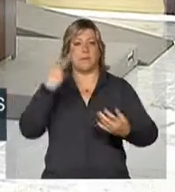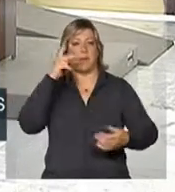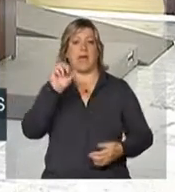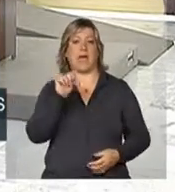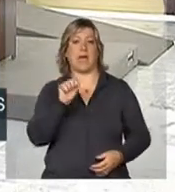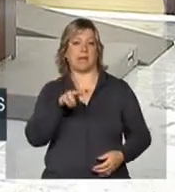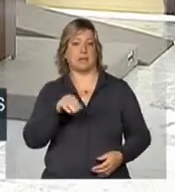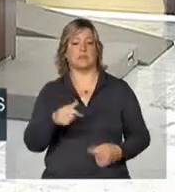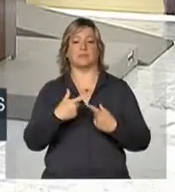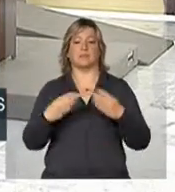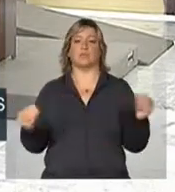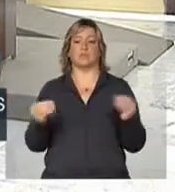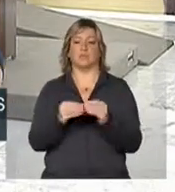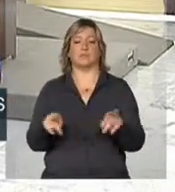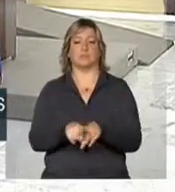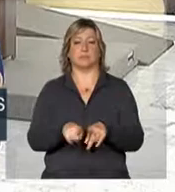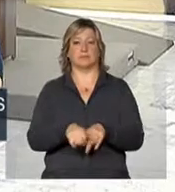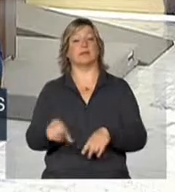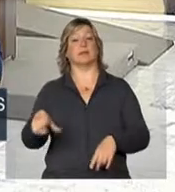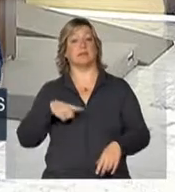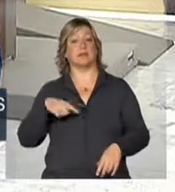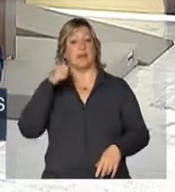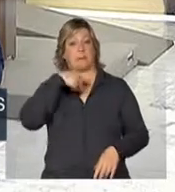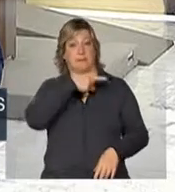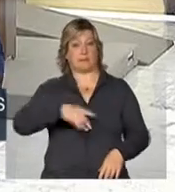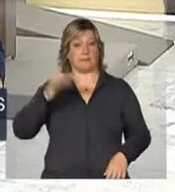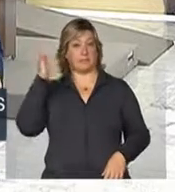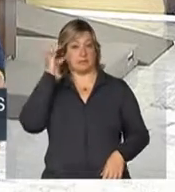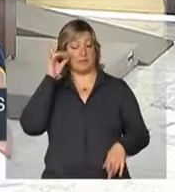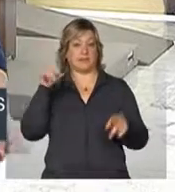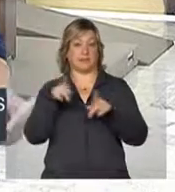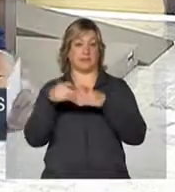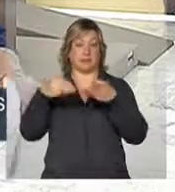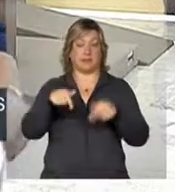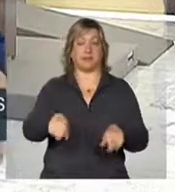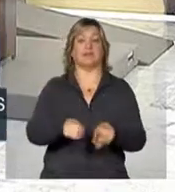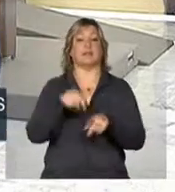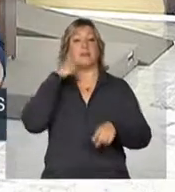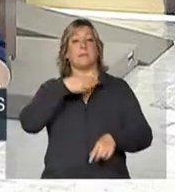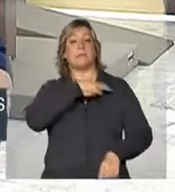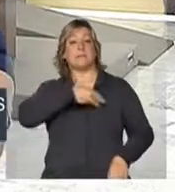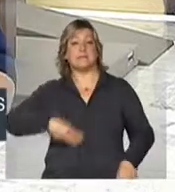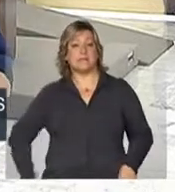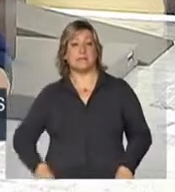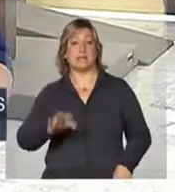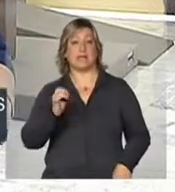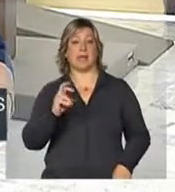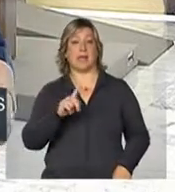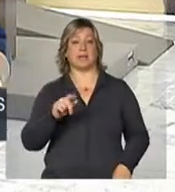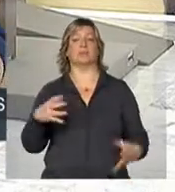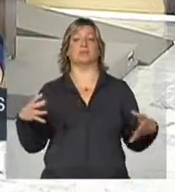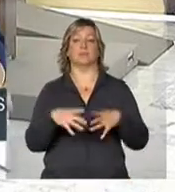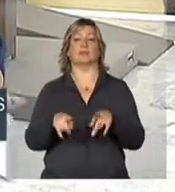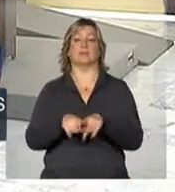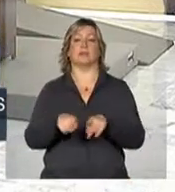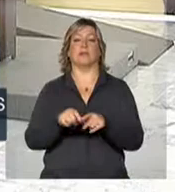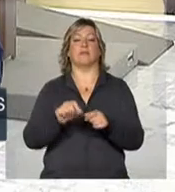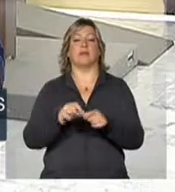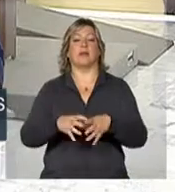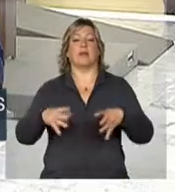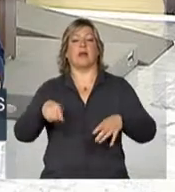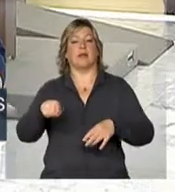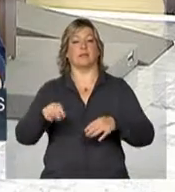Dilma Rousseff e também pela ministra do Desenvolvimento Social e Combate à Fome, Tereza Campelo, que vai ampliar essas ações para justamente